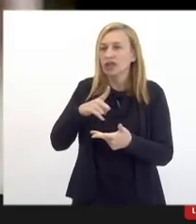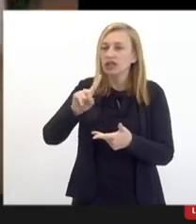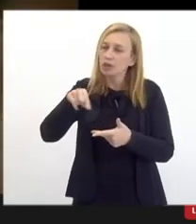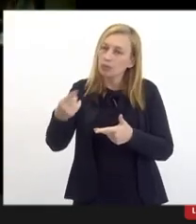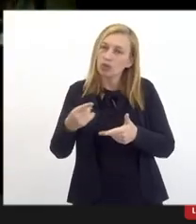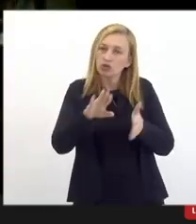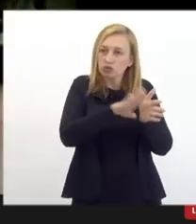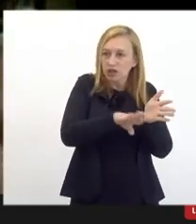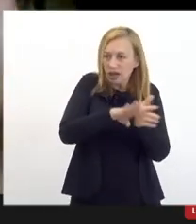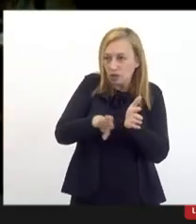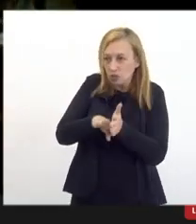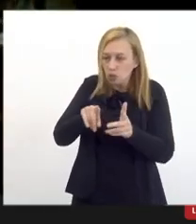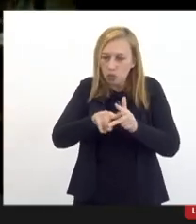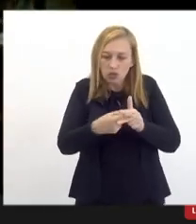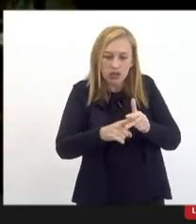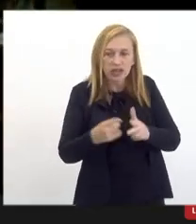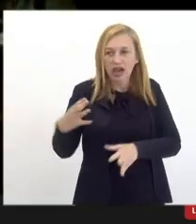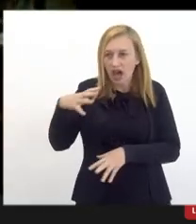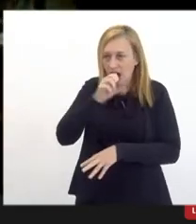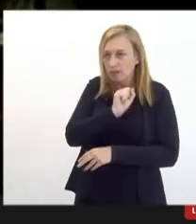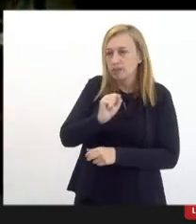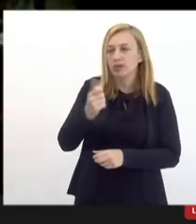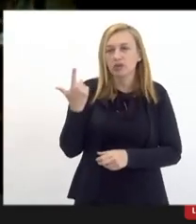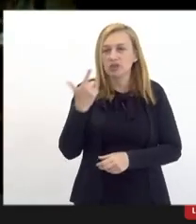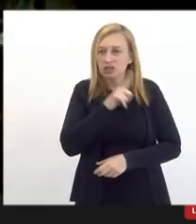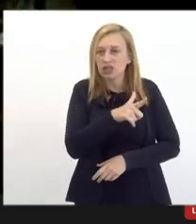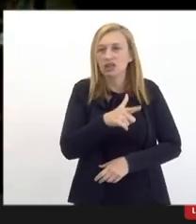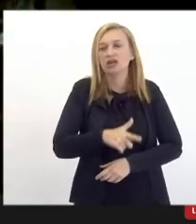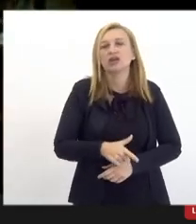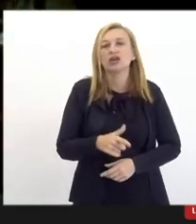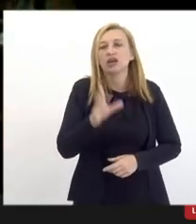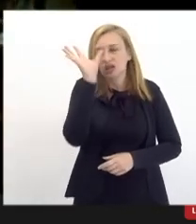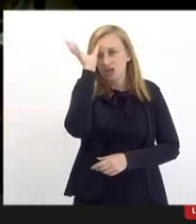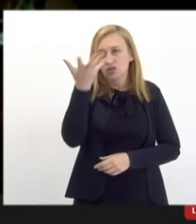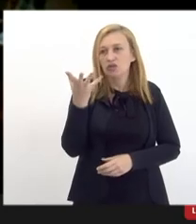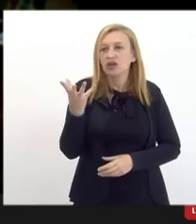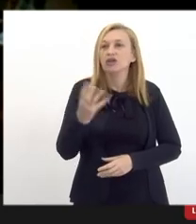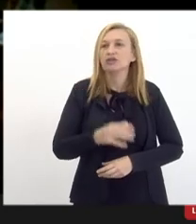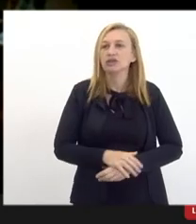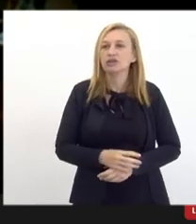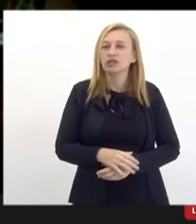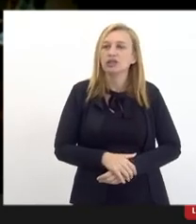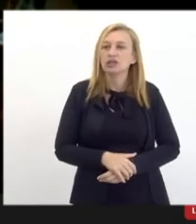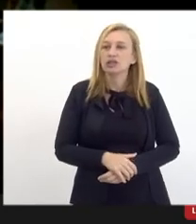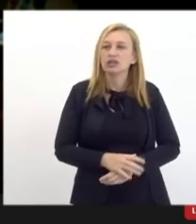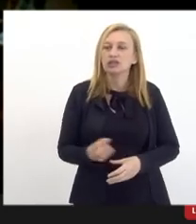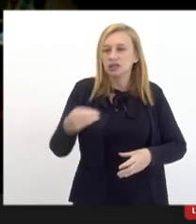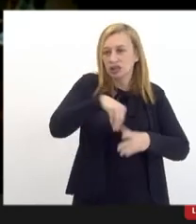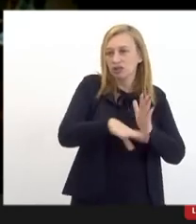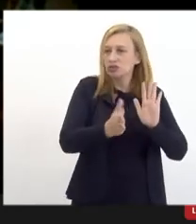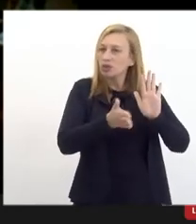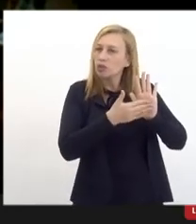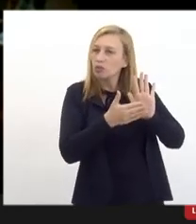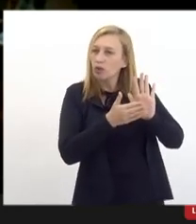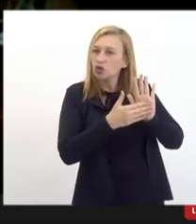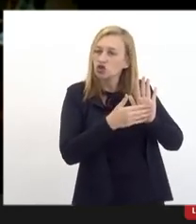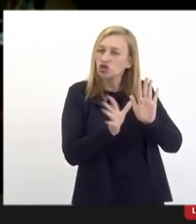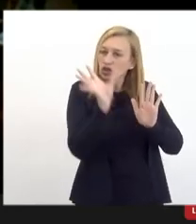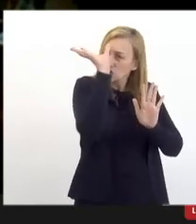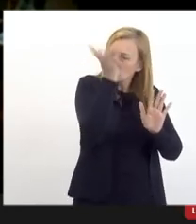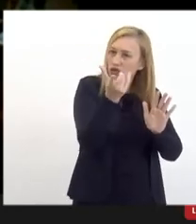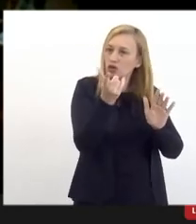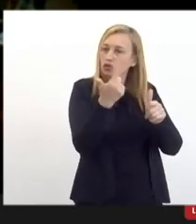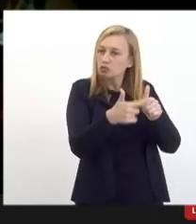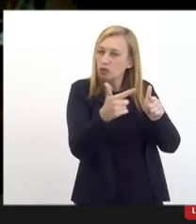restrições eu acho que é o caminho mais rápido de se conseguir resolver dentro daquele daquela proposta minha de ir resolvendo os